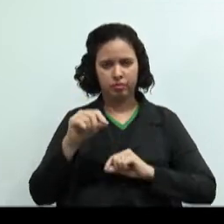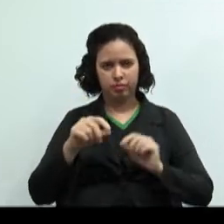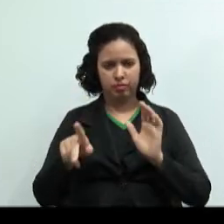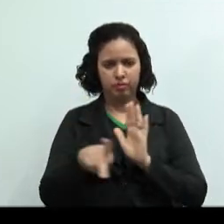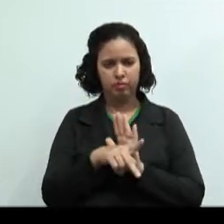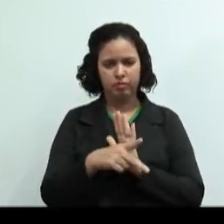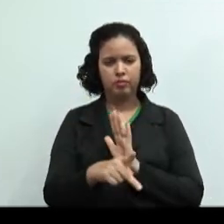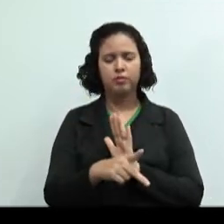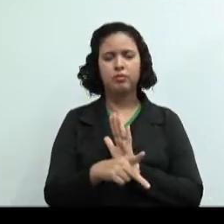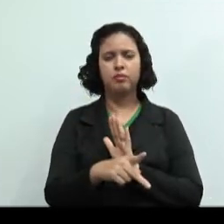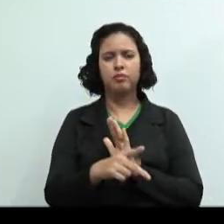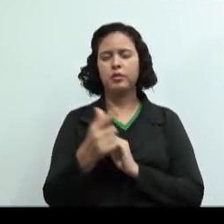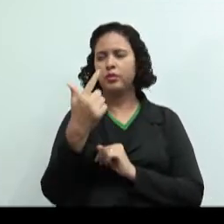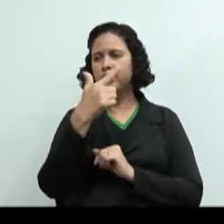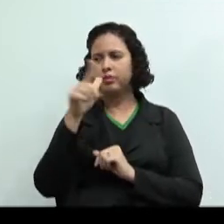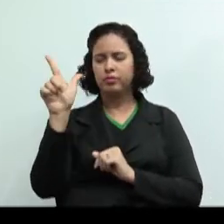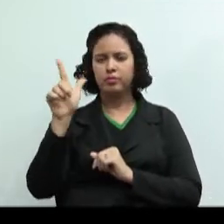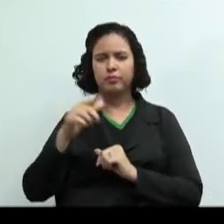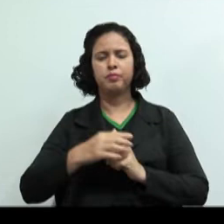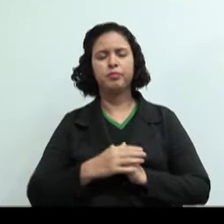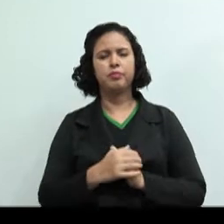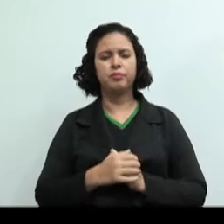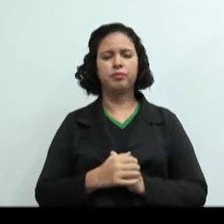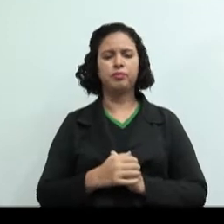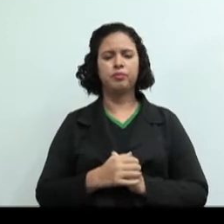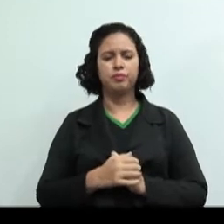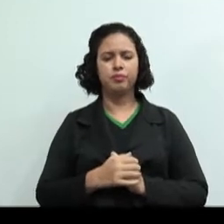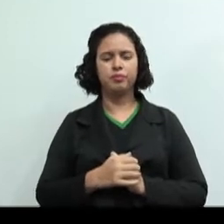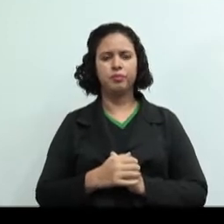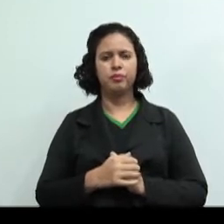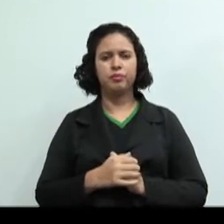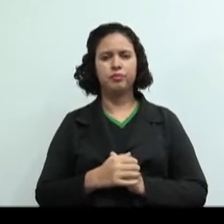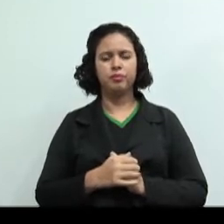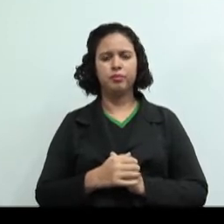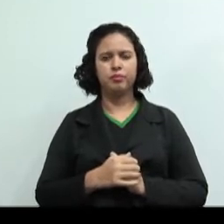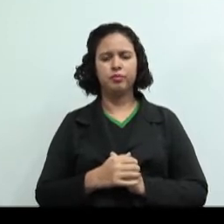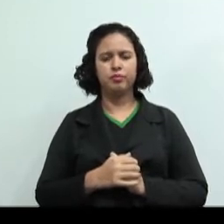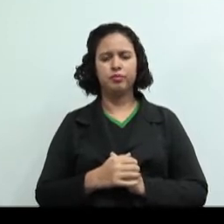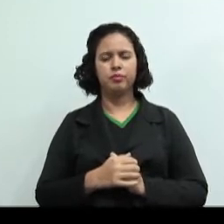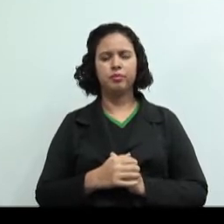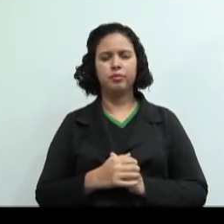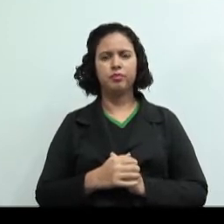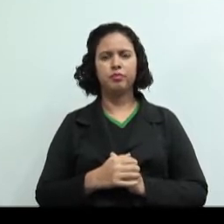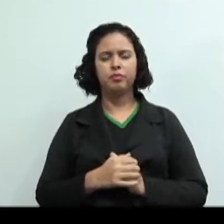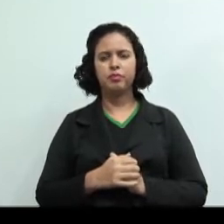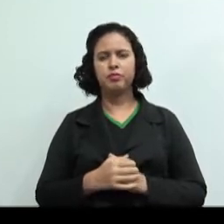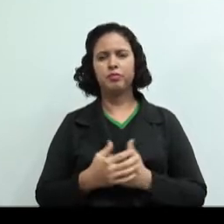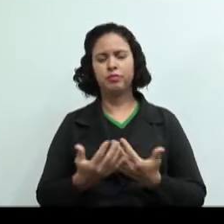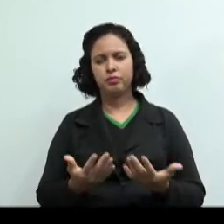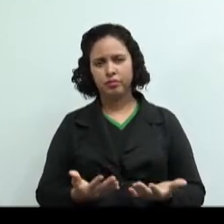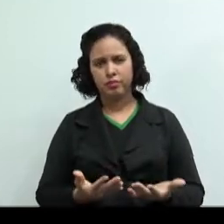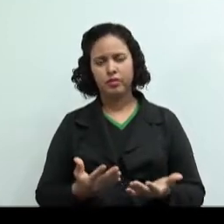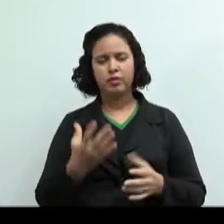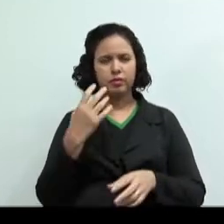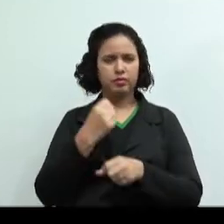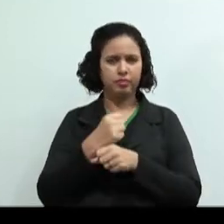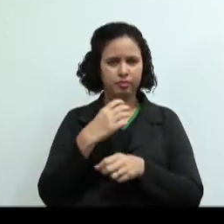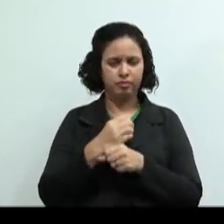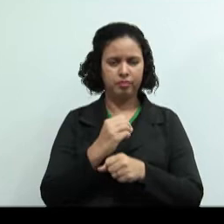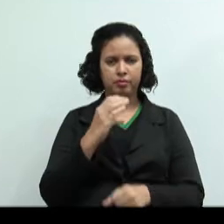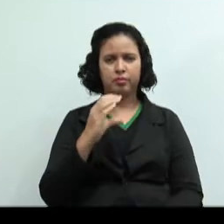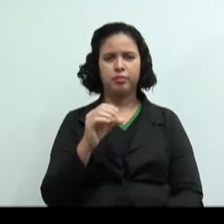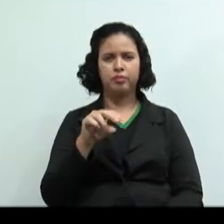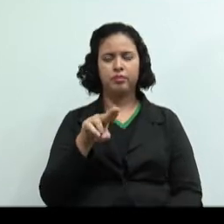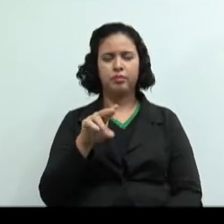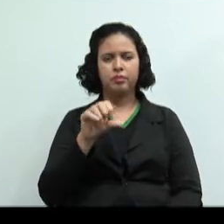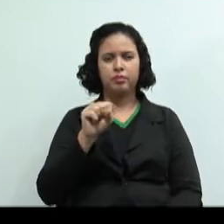contabilidade gerencial. Ok, então tomada de custos. conta... Tomada de decisão, perdão. A contabilidade de custos, ela é importante